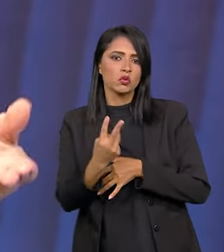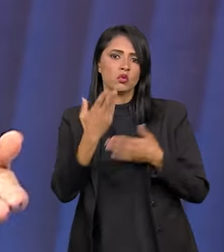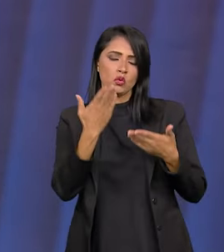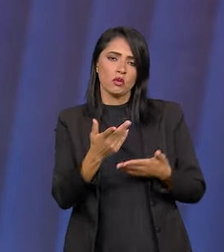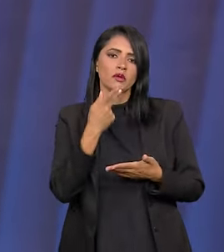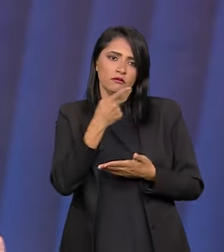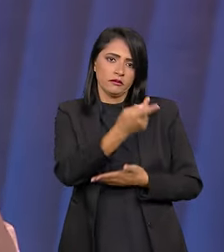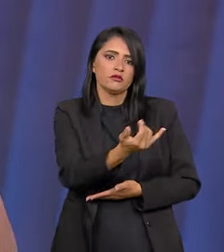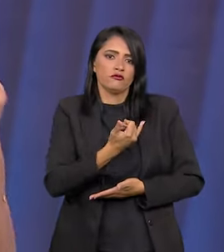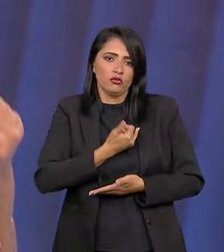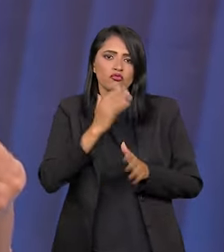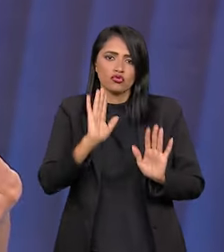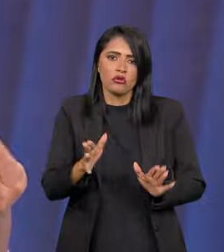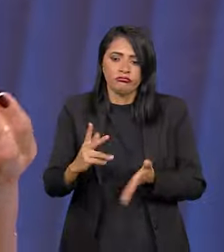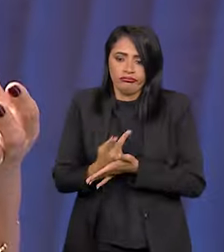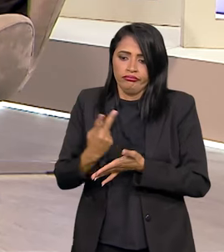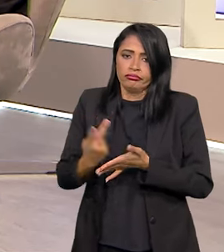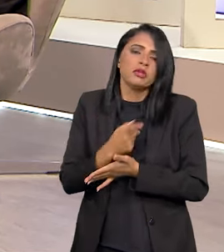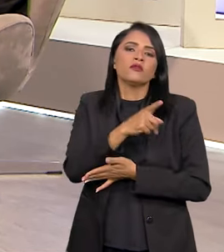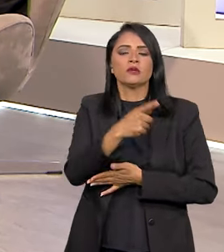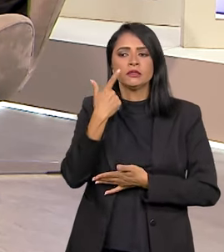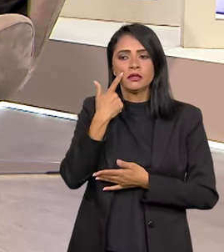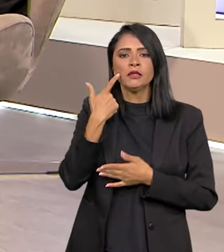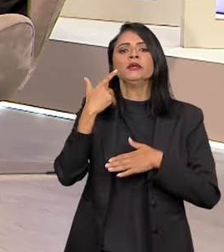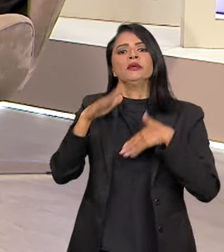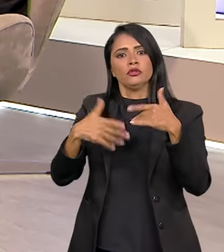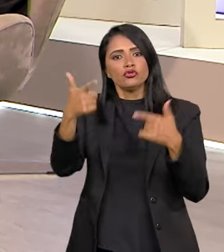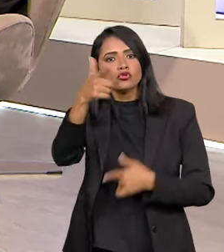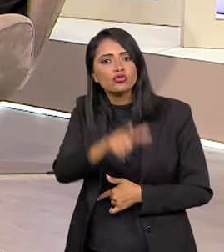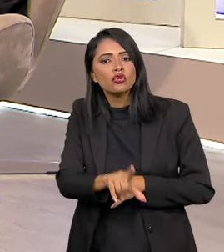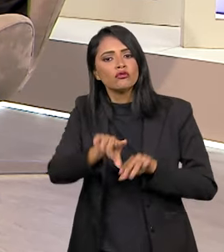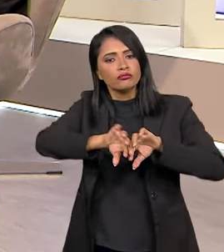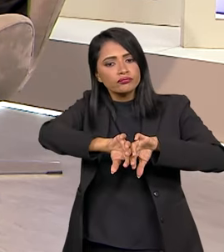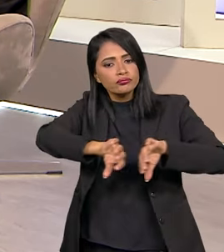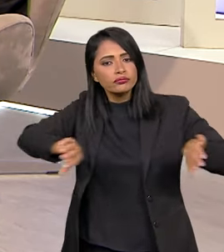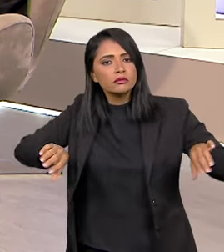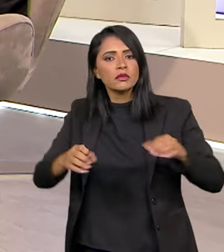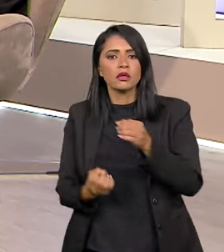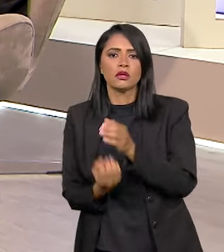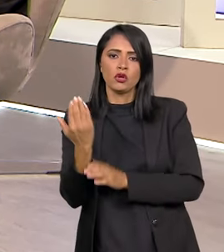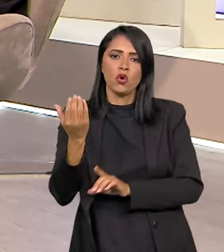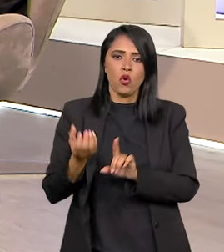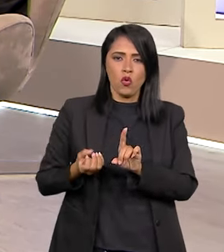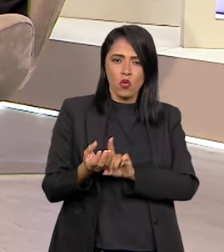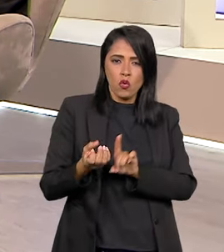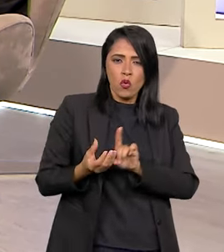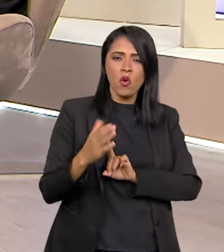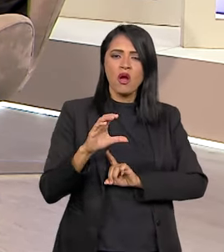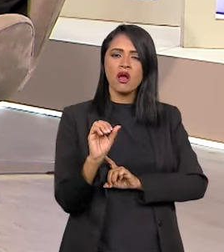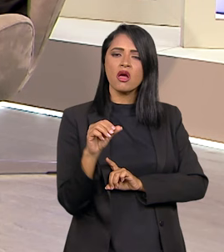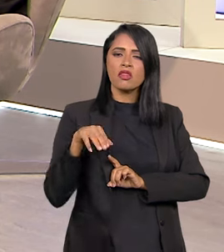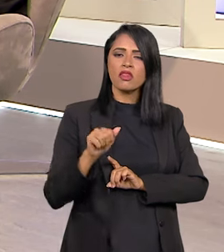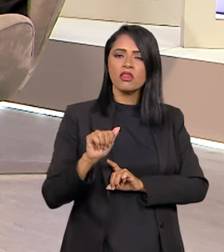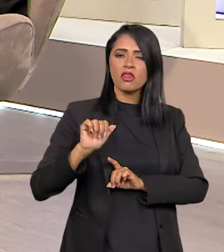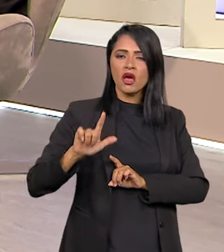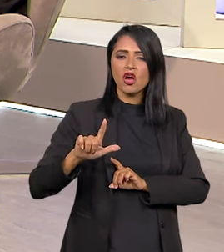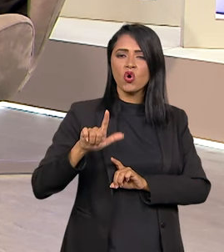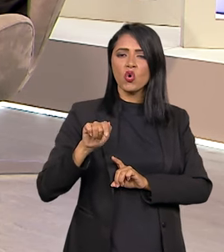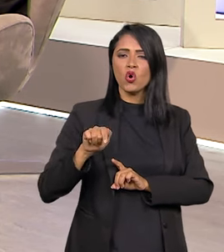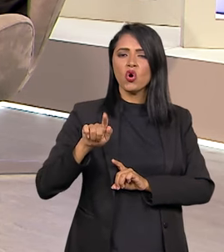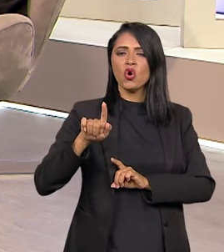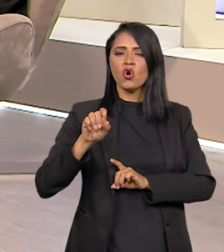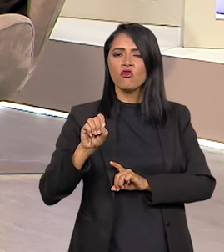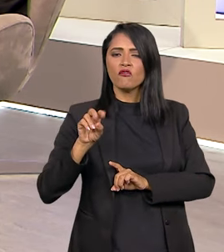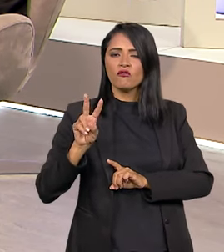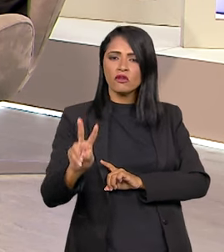como o senhor levantou errada. E vocês fizeram o processo de divisão de novo, criando o canal GOV. Por quê? Isso dá